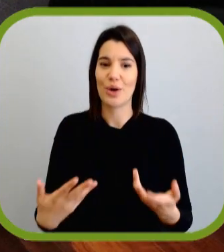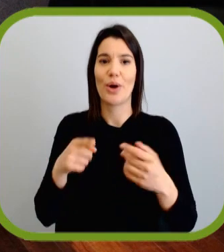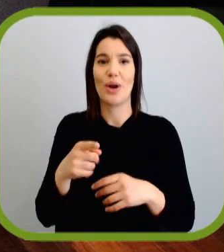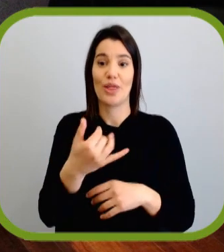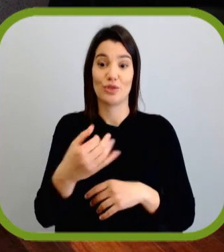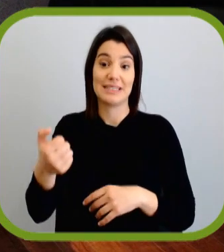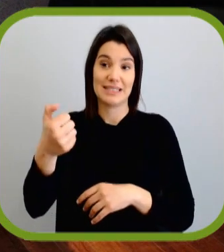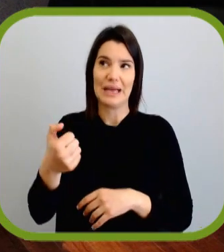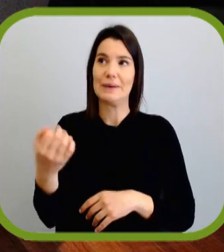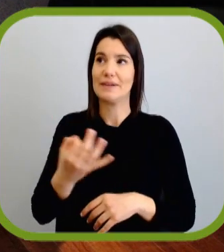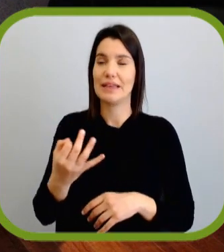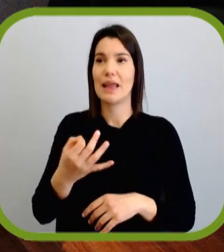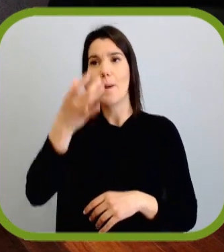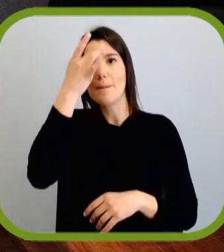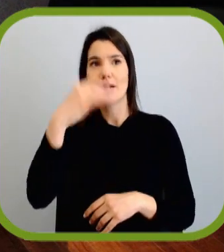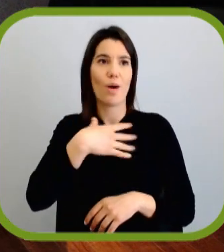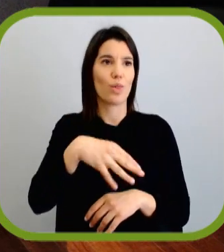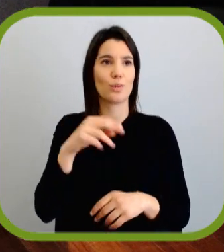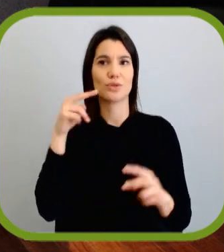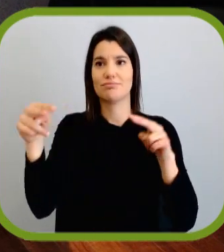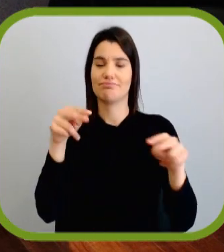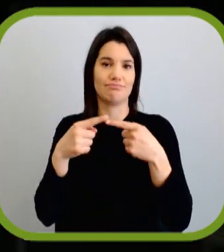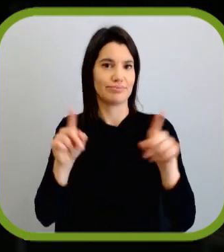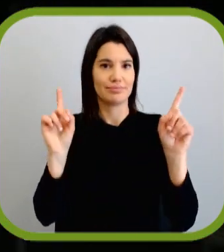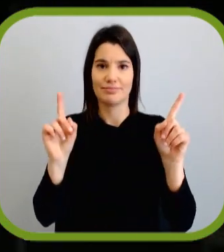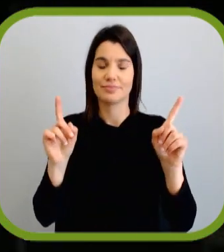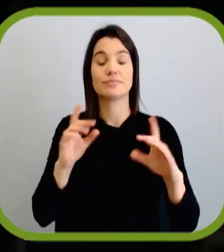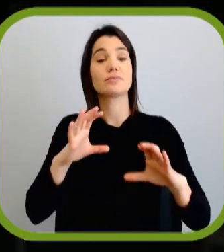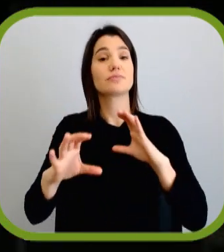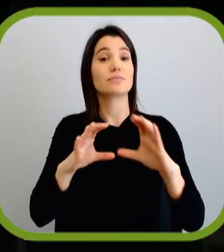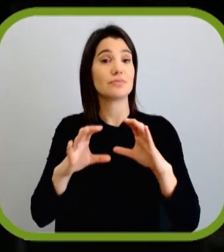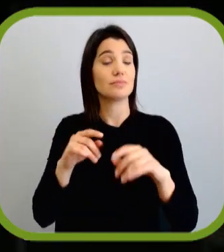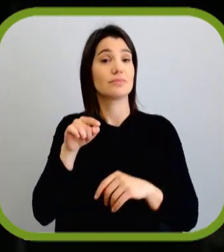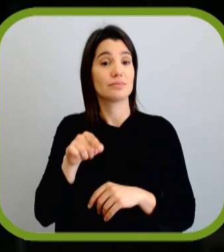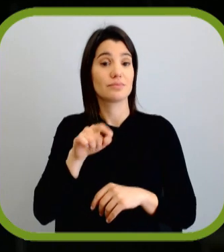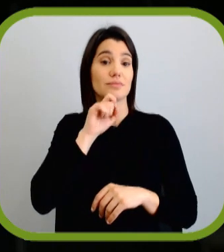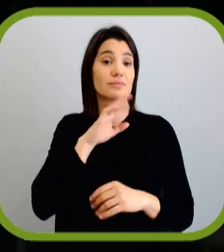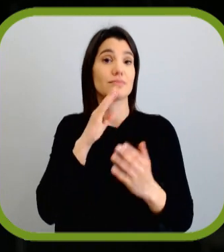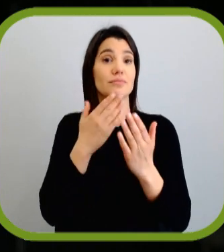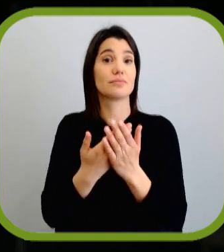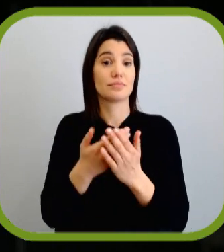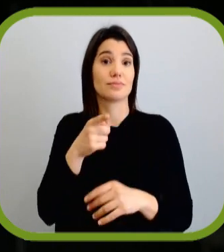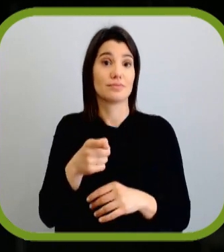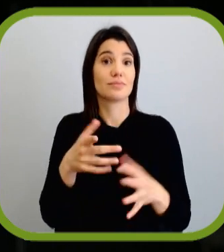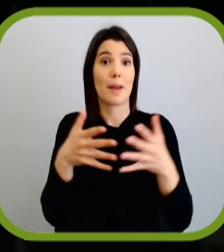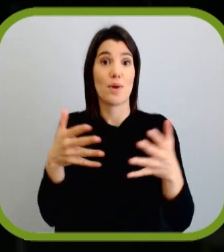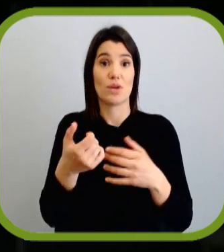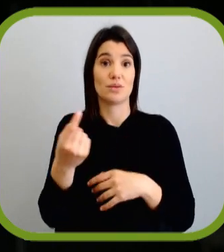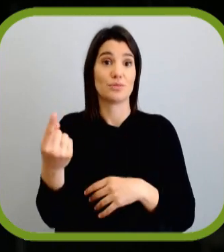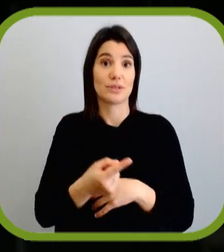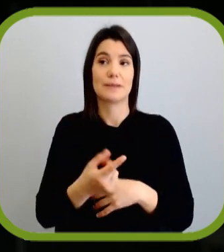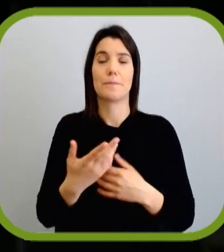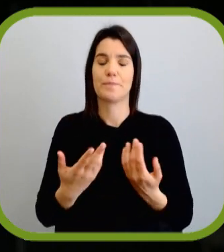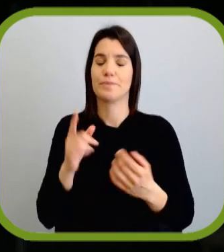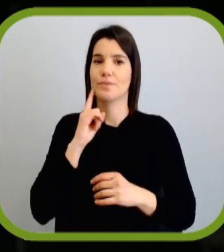os eleitores eram outros de outra maneira, pensava-se o mundo de outra maneira. Digamos que a comunicação de que poderia vir a haver uma